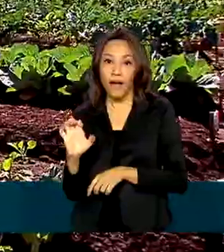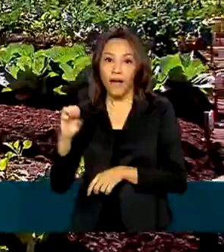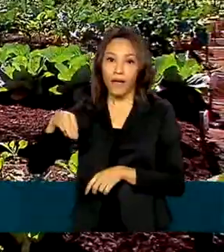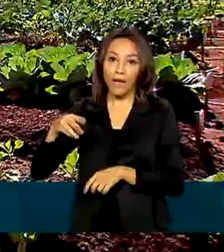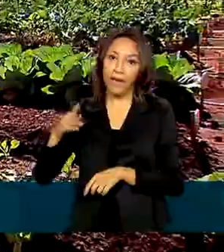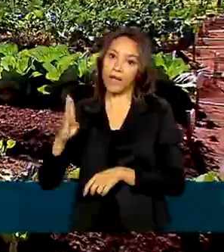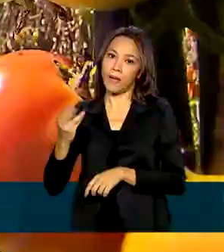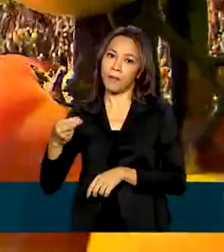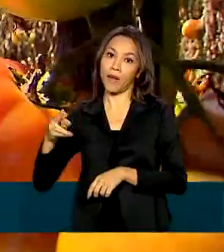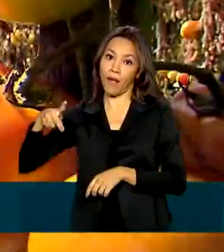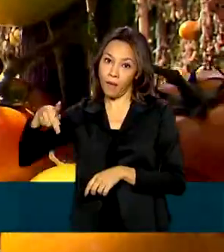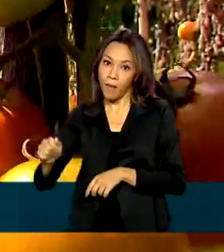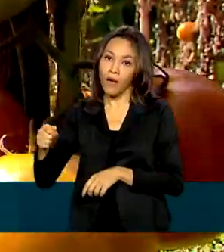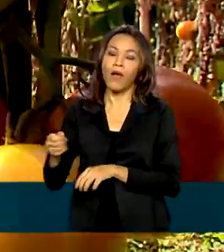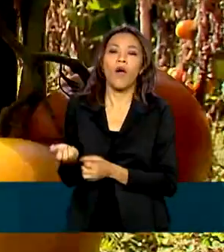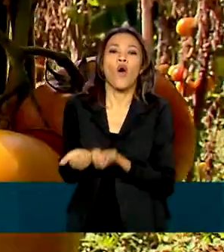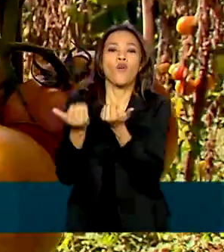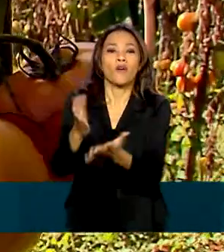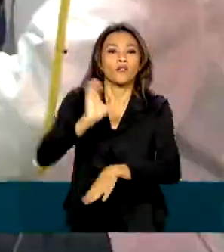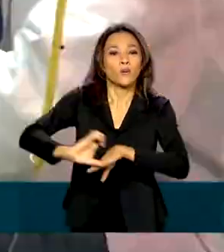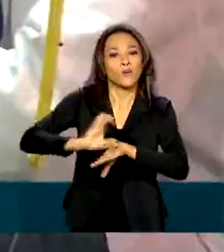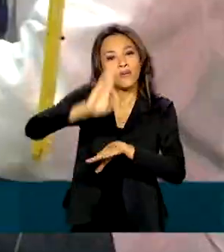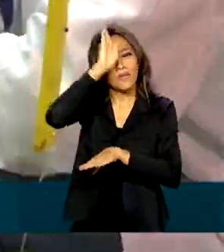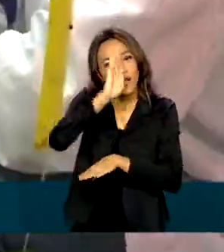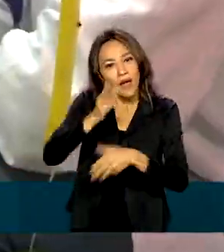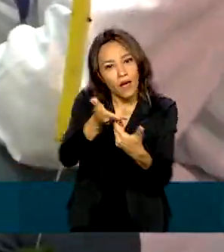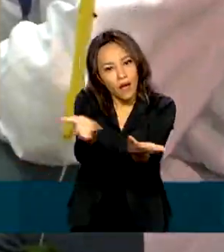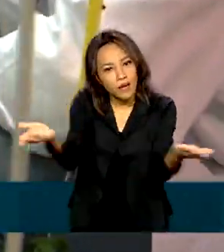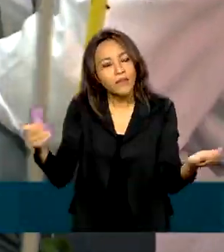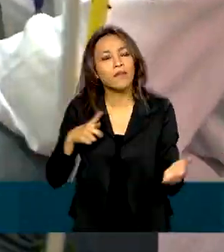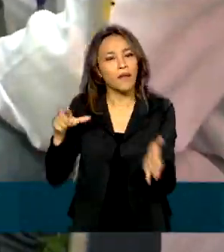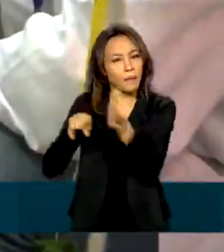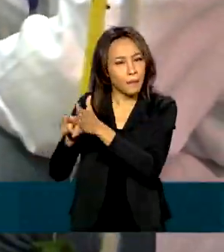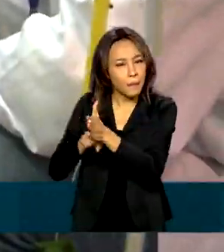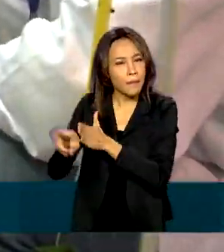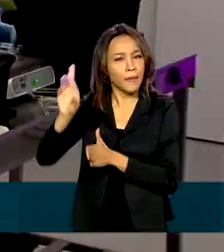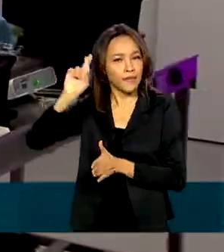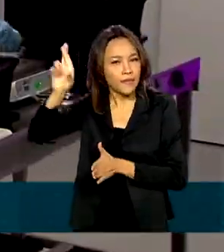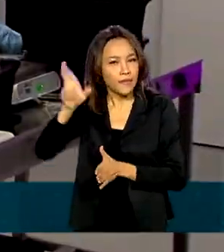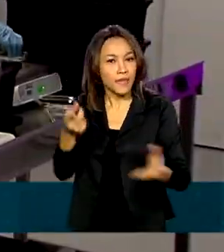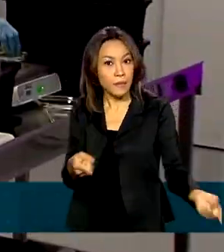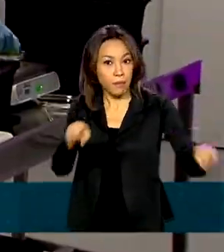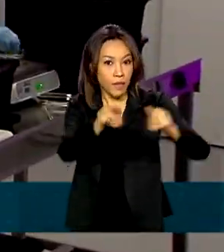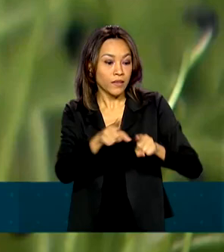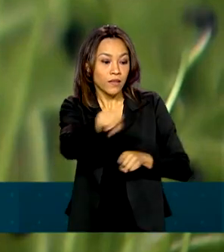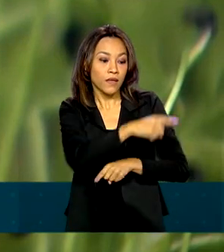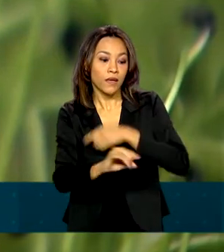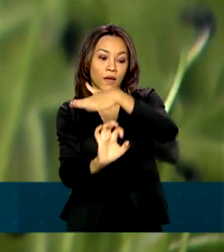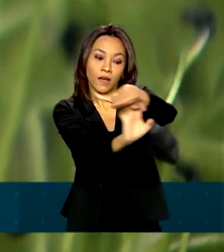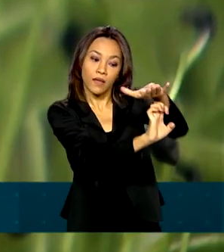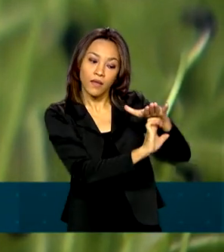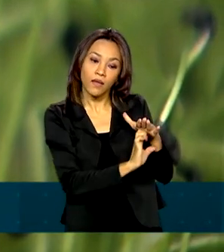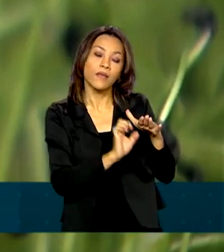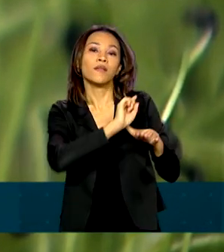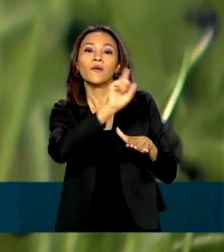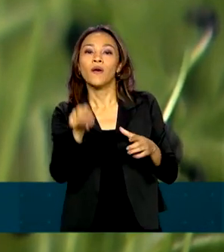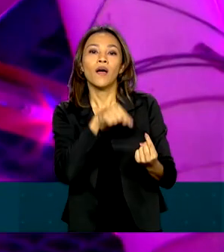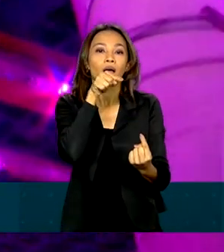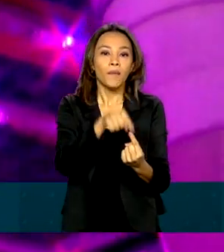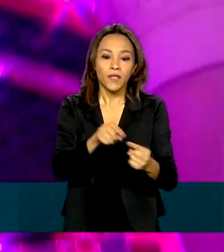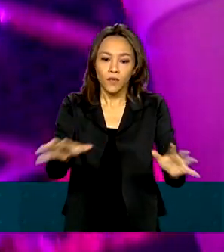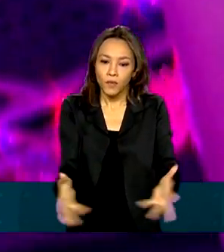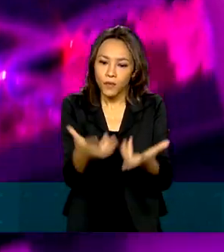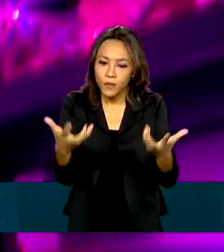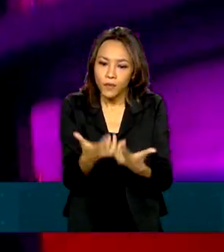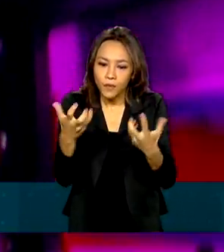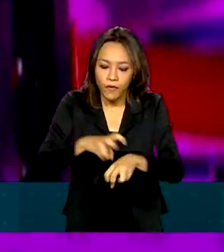graça para a população. Além disso, desenvolve pesquisas em parceria com a iniciativa privada para a produção de hortaliças